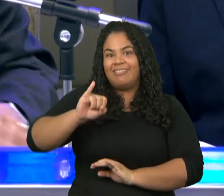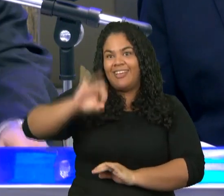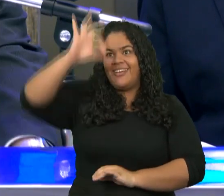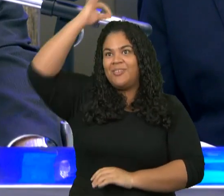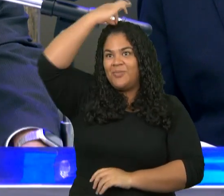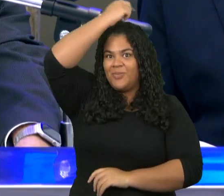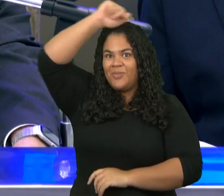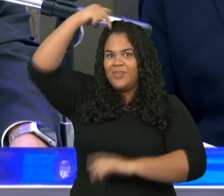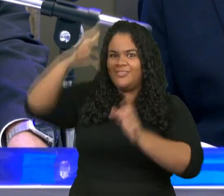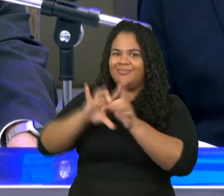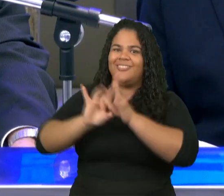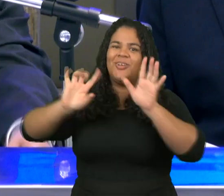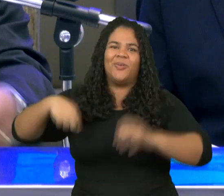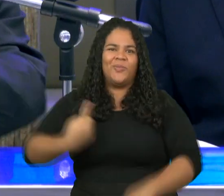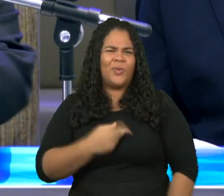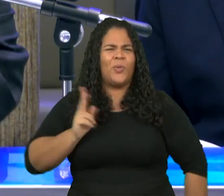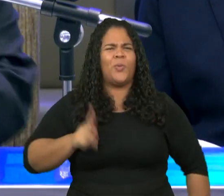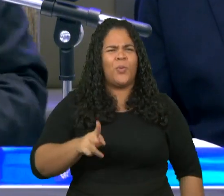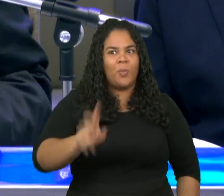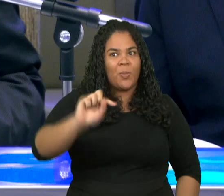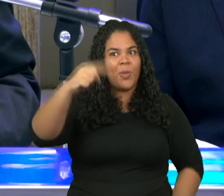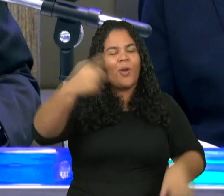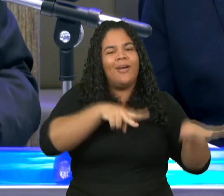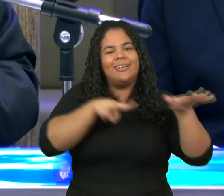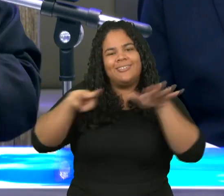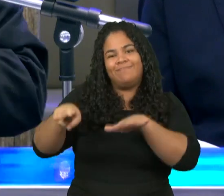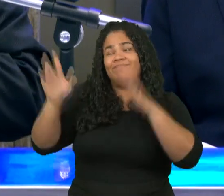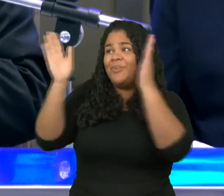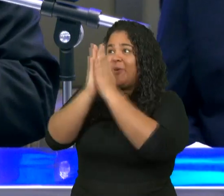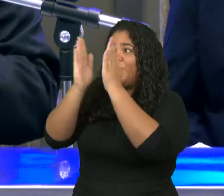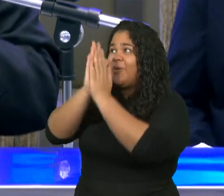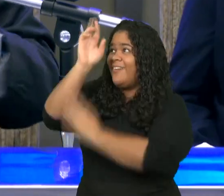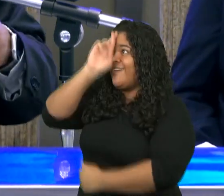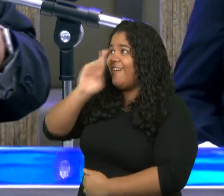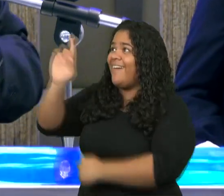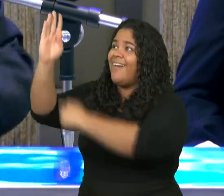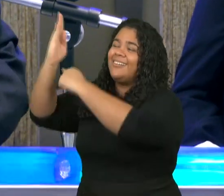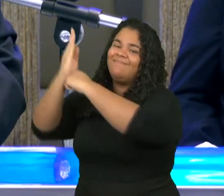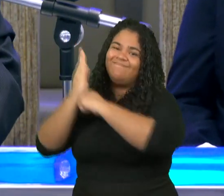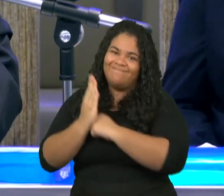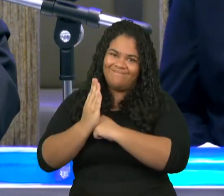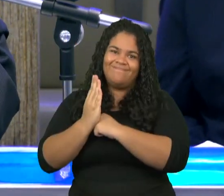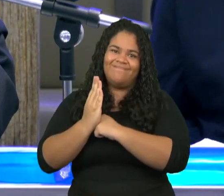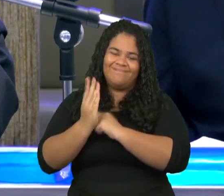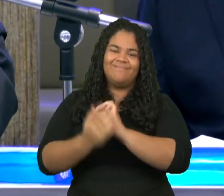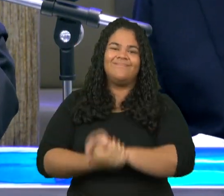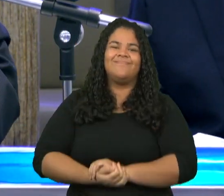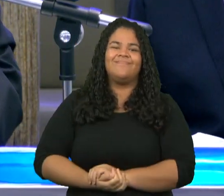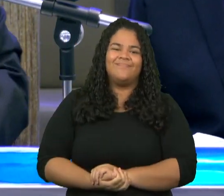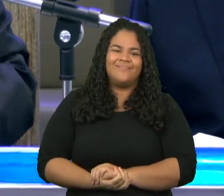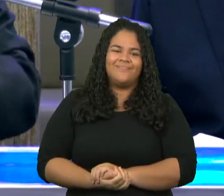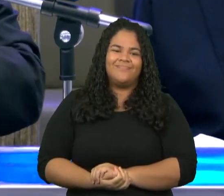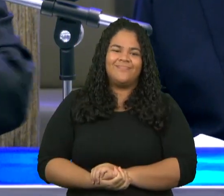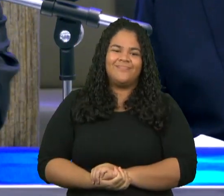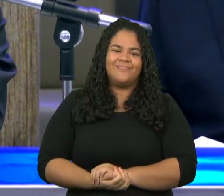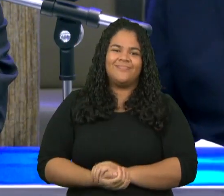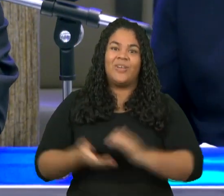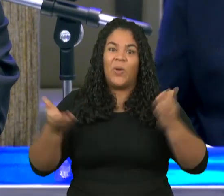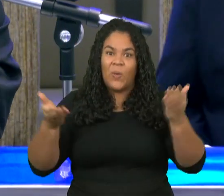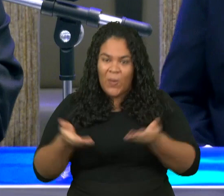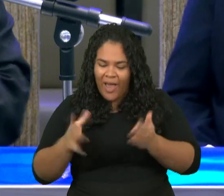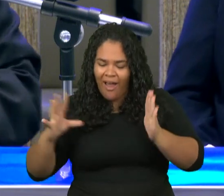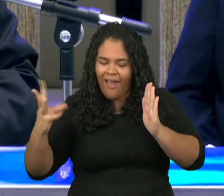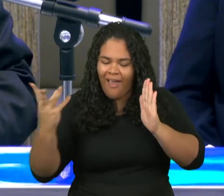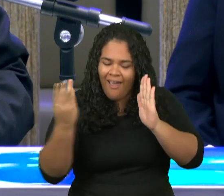mas que Deus nos ajude irmãos que esta igreja esteja cheia de crentes Enoque